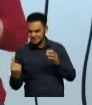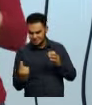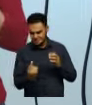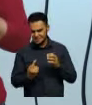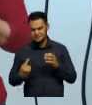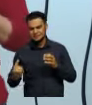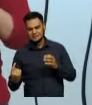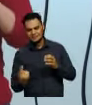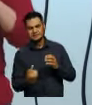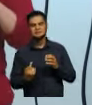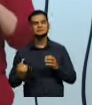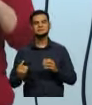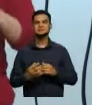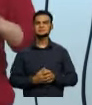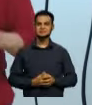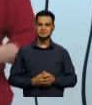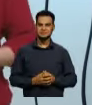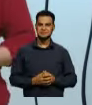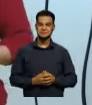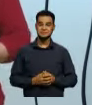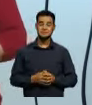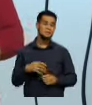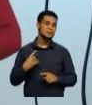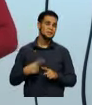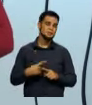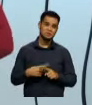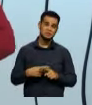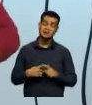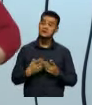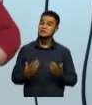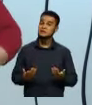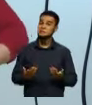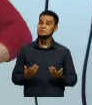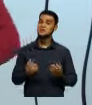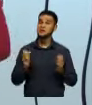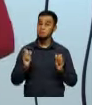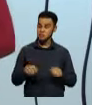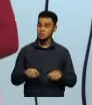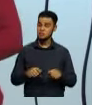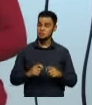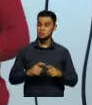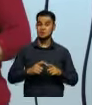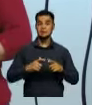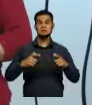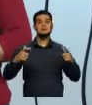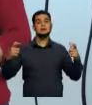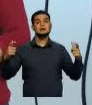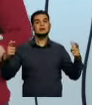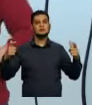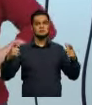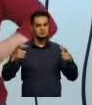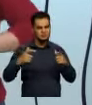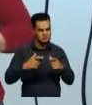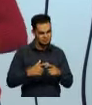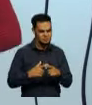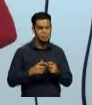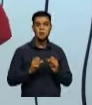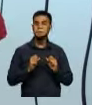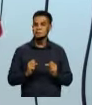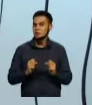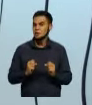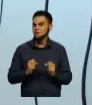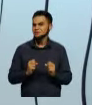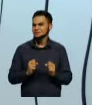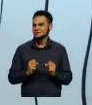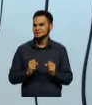Porque a espiral, ela pode crescer ou ela pode diminuir, ela pode ficar,